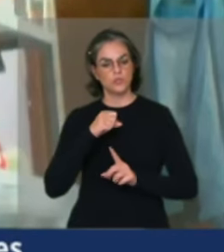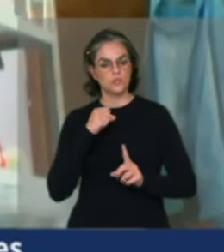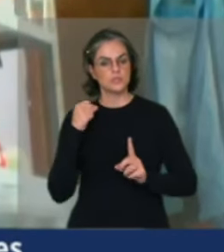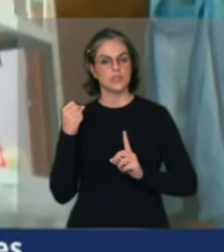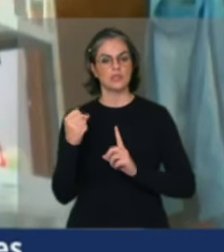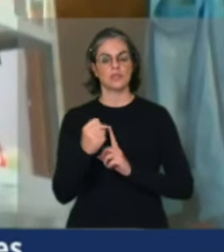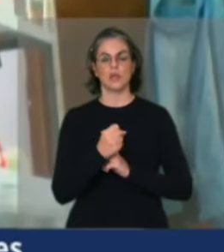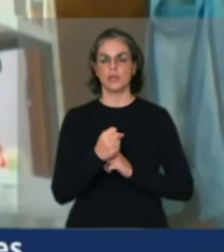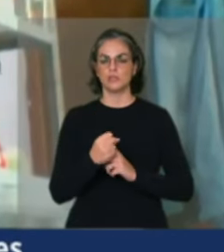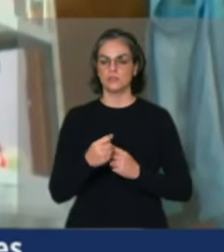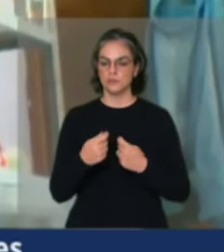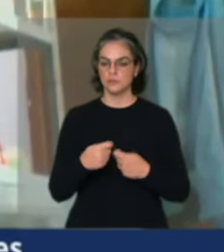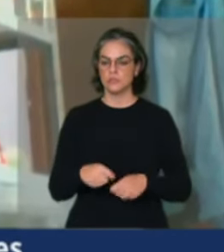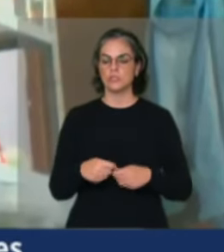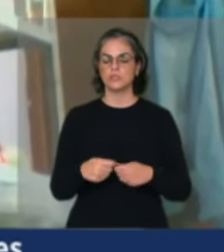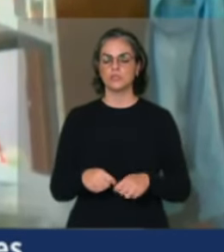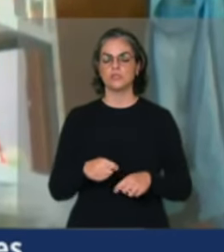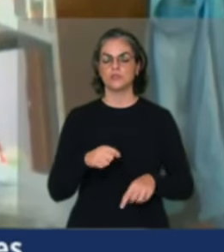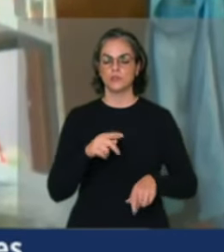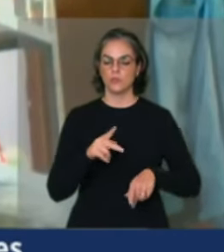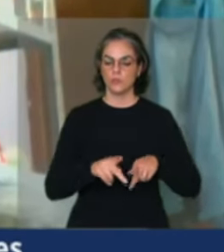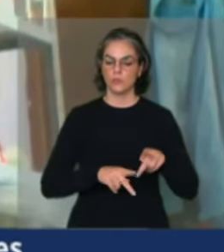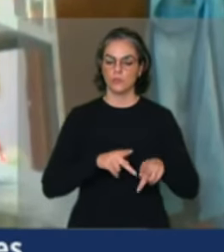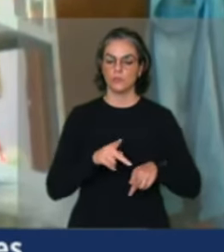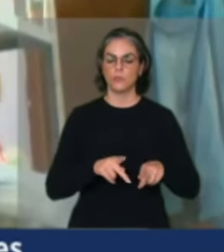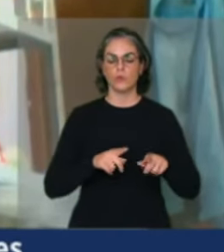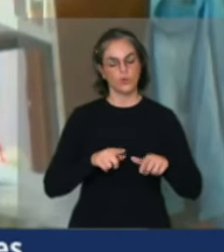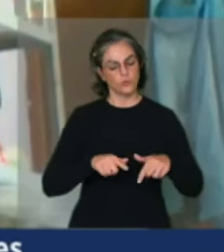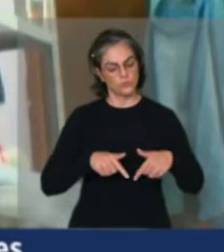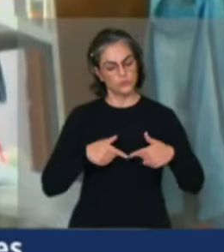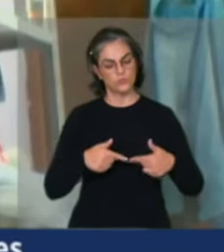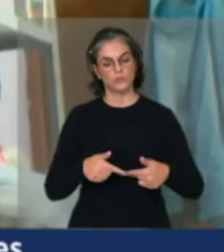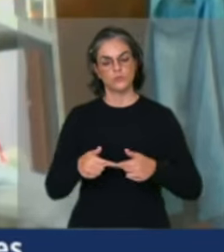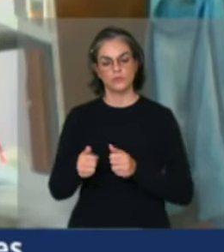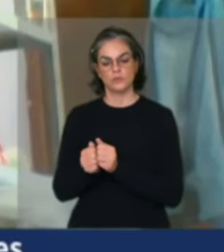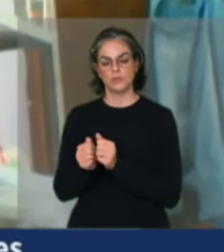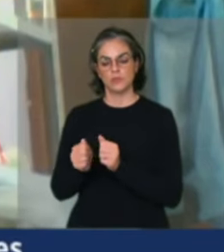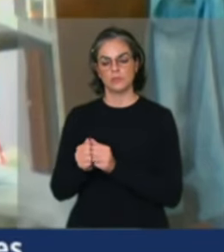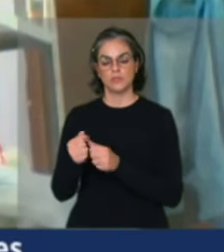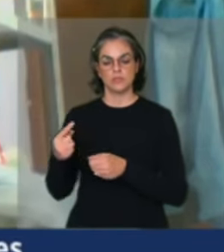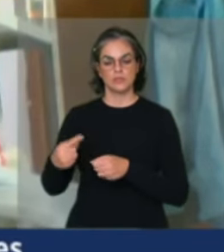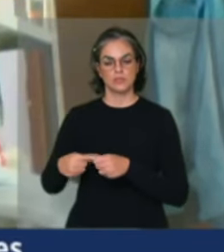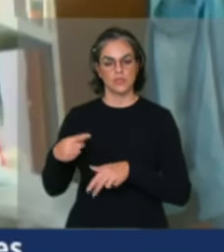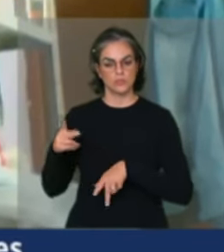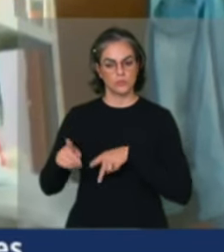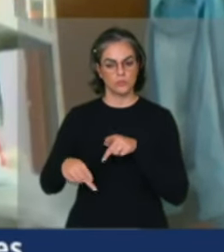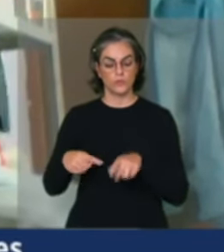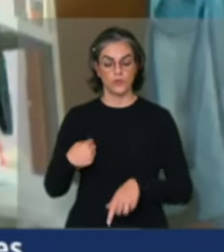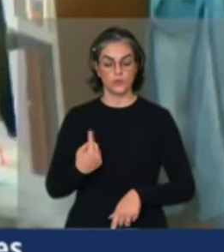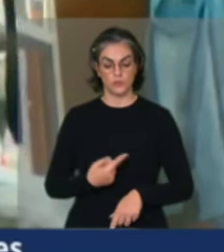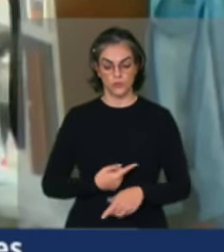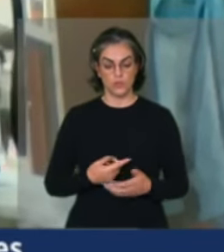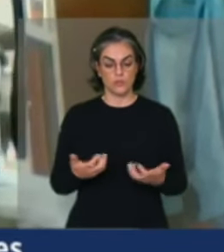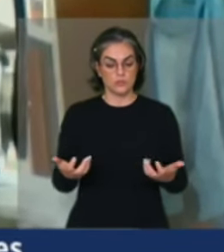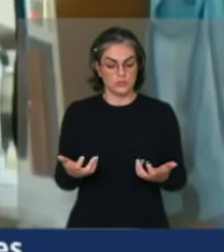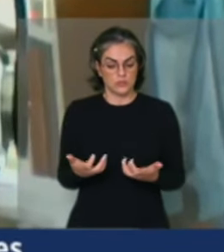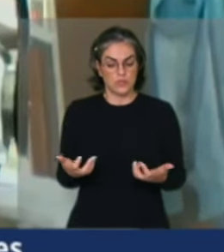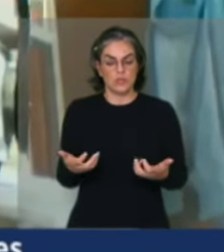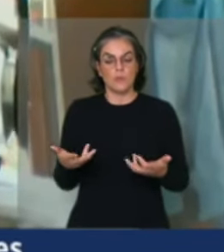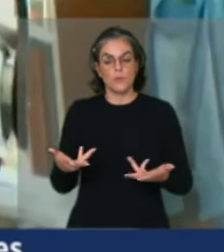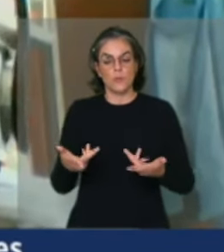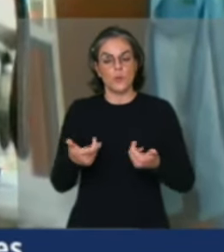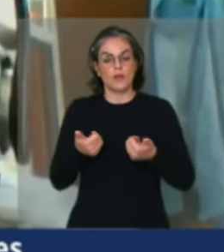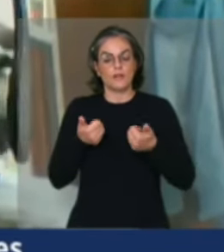abraçada pelo povo do campo e também pelo povo da cidade. A gente quer produzir alimento agroecológico de qualidade,